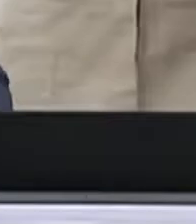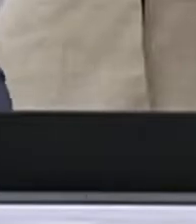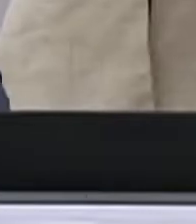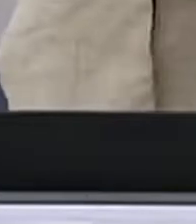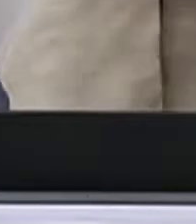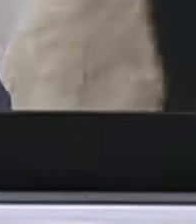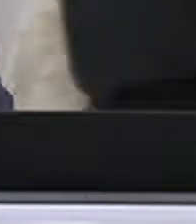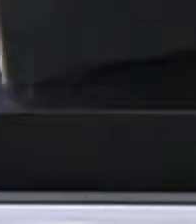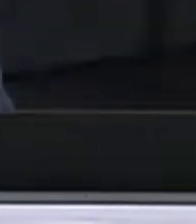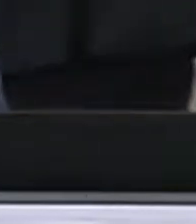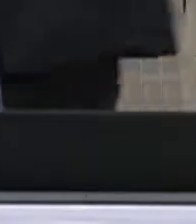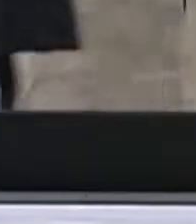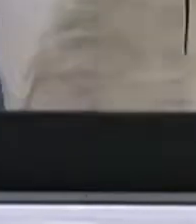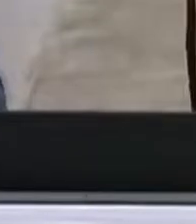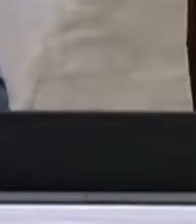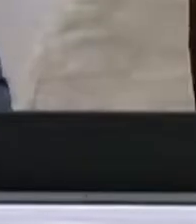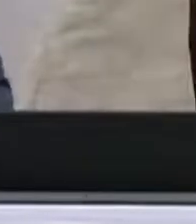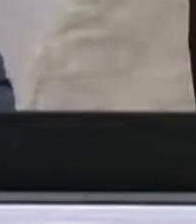Uberlândia,